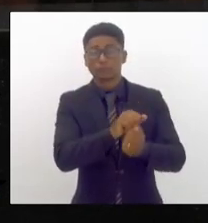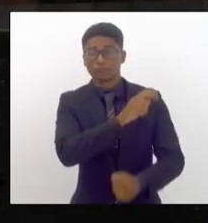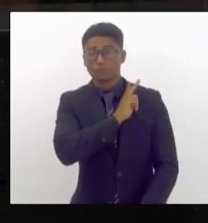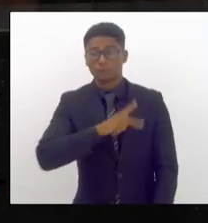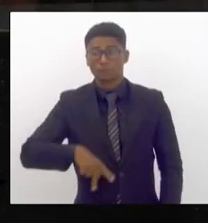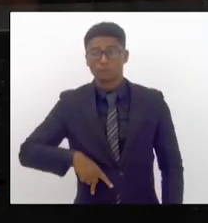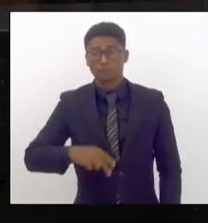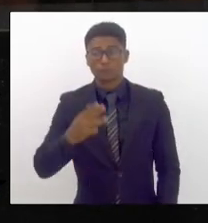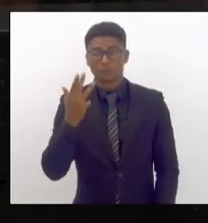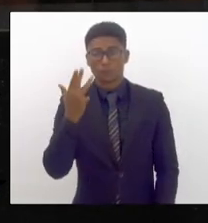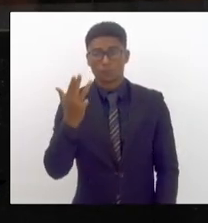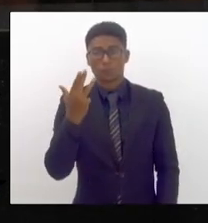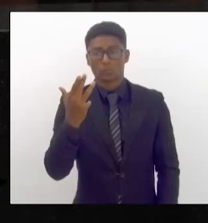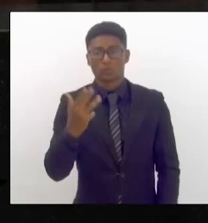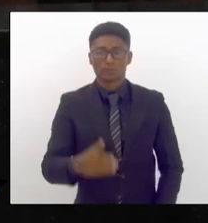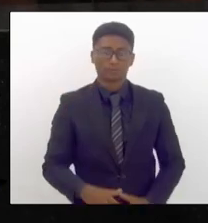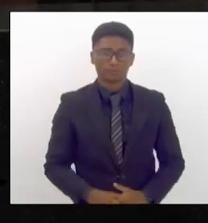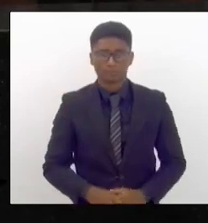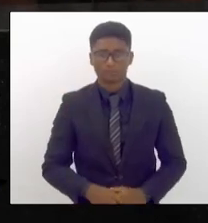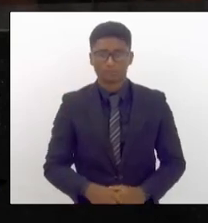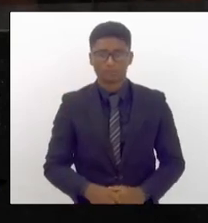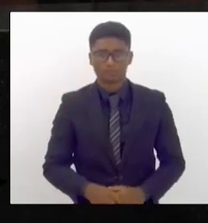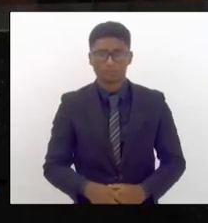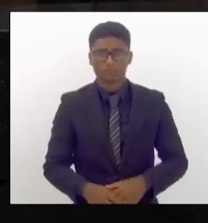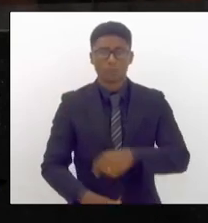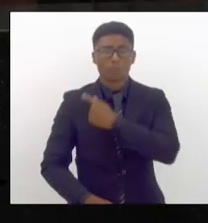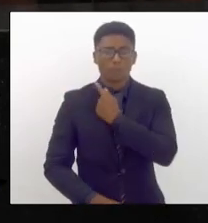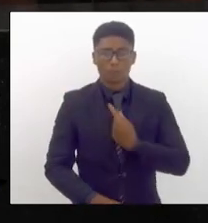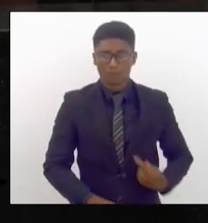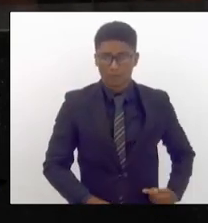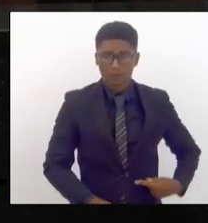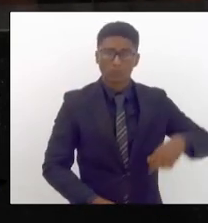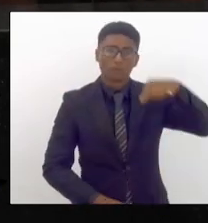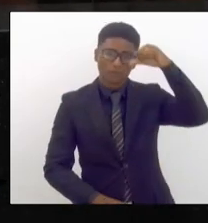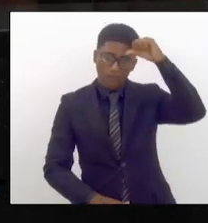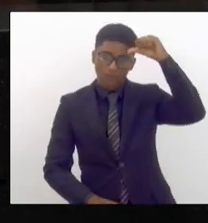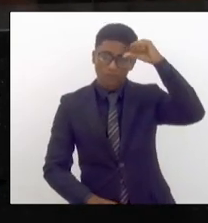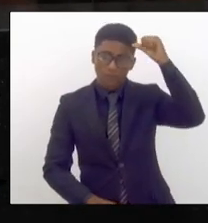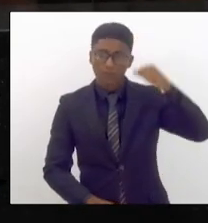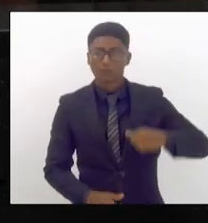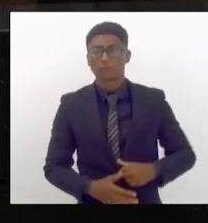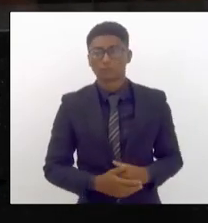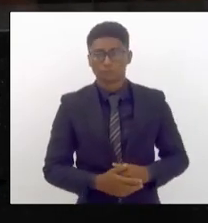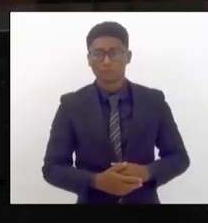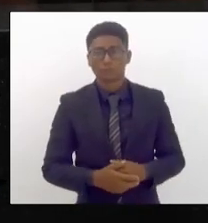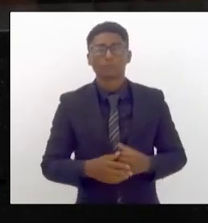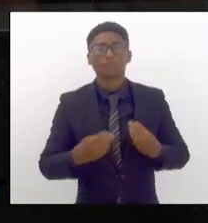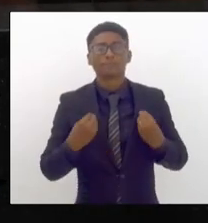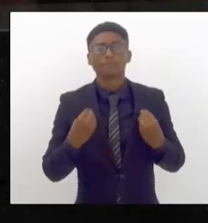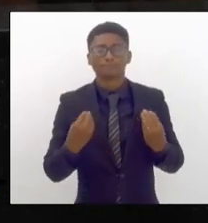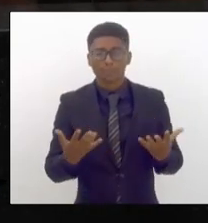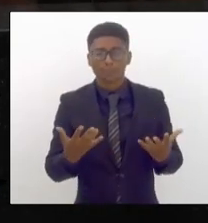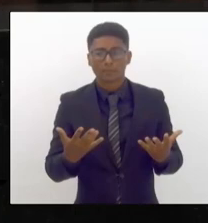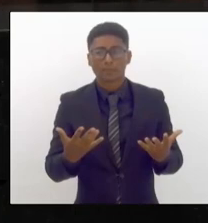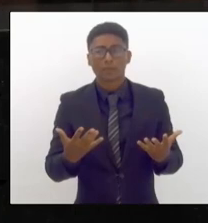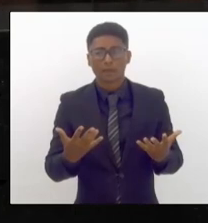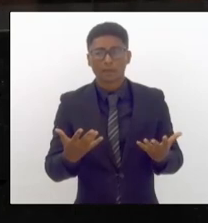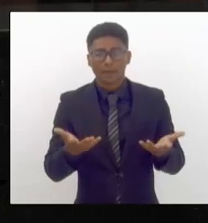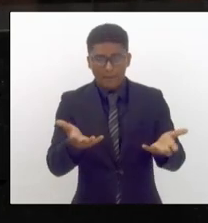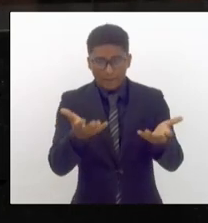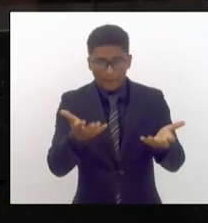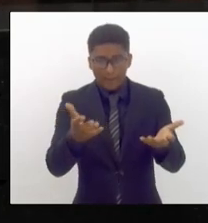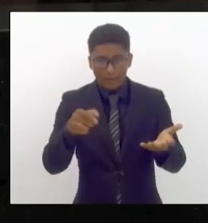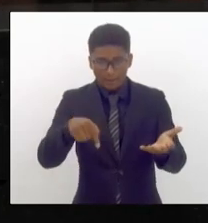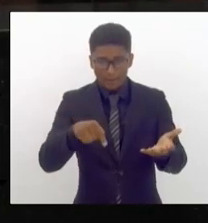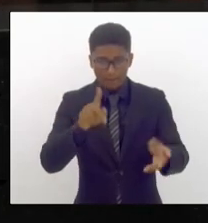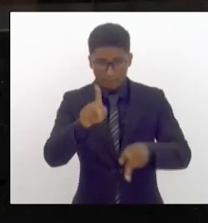com o governador Cláudio Castro naquilo que for pertinente e bom para o povo